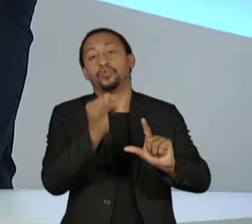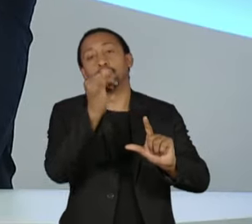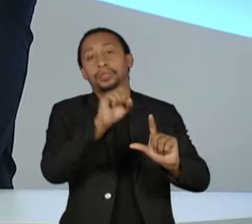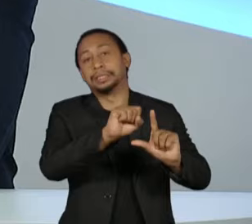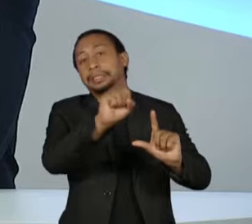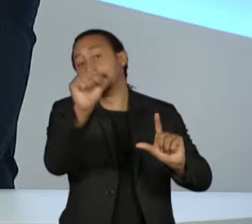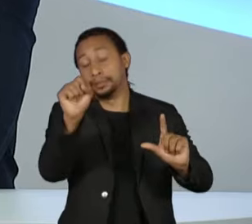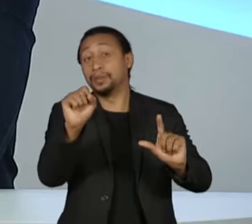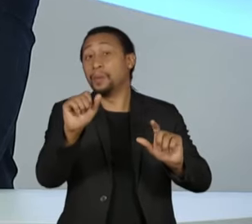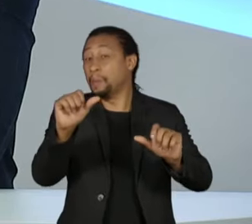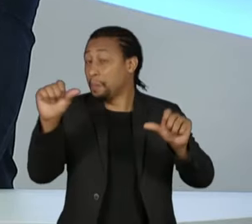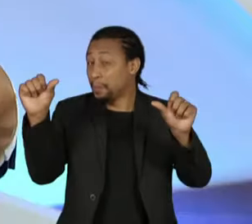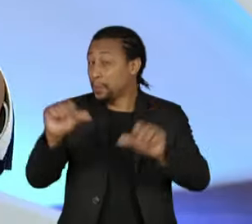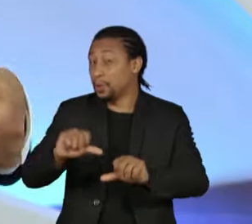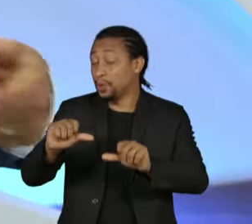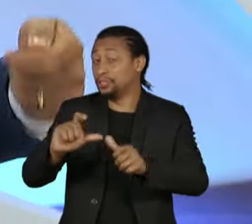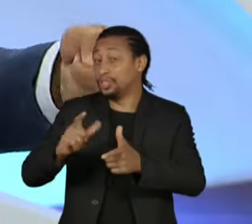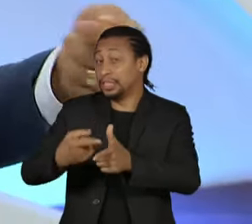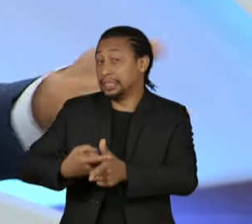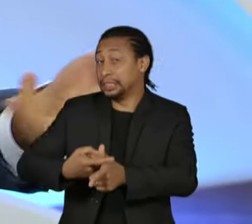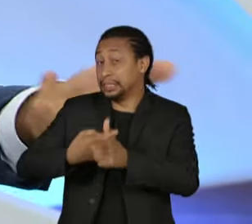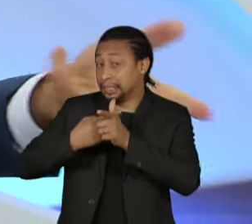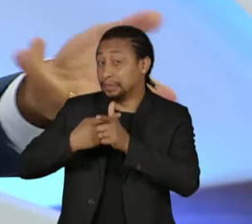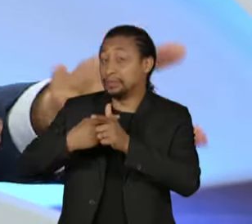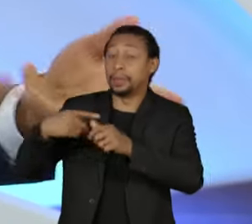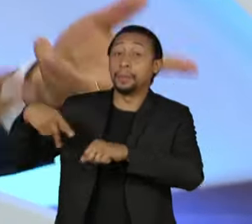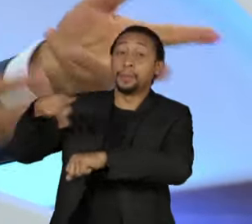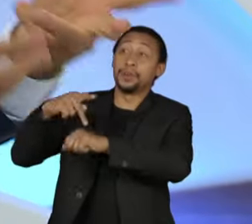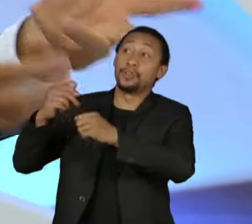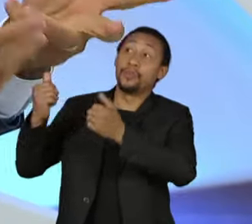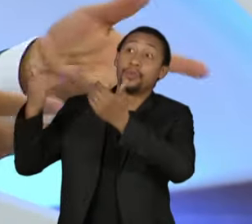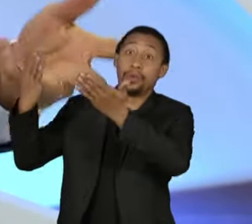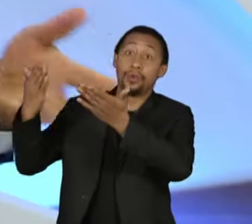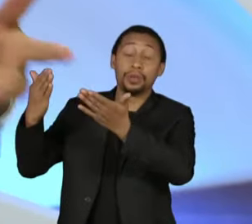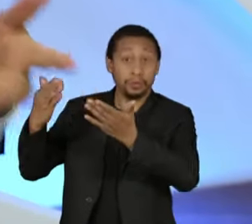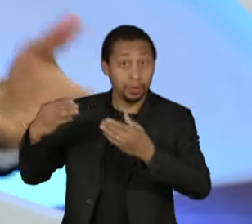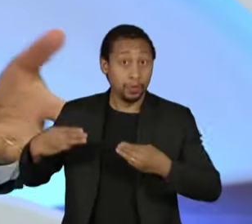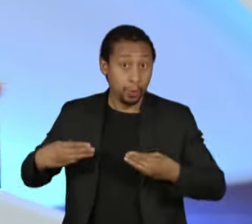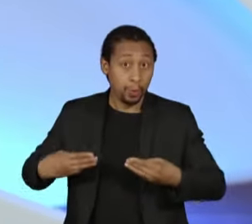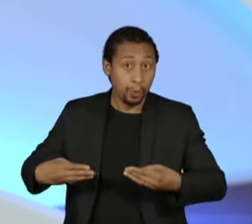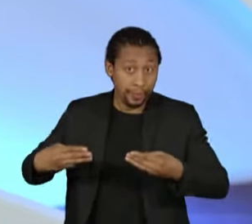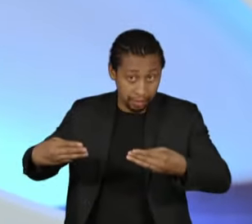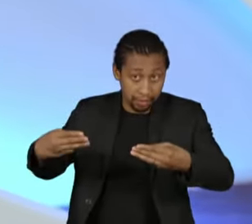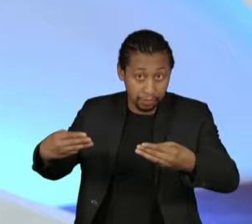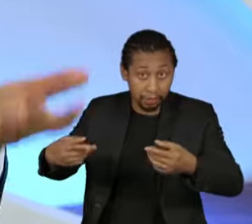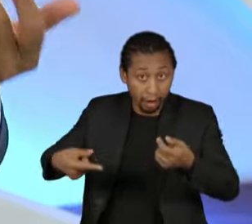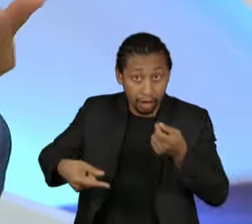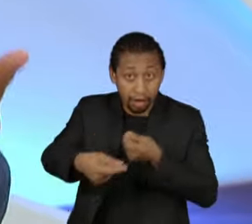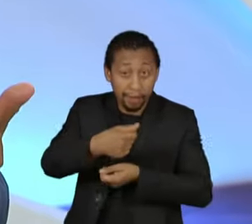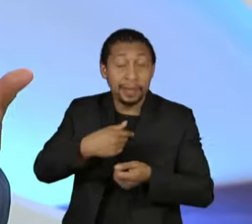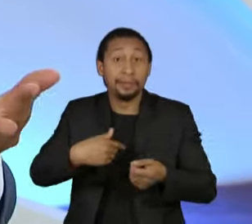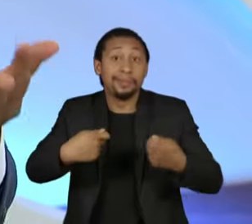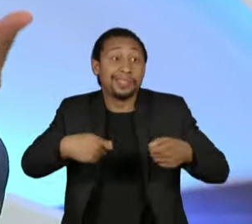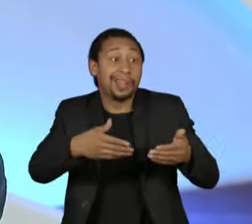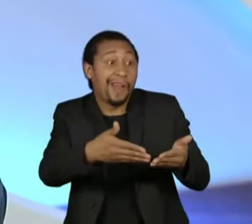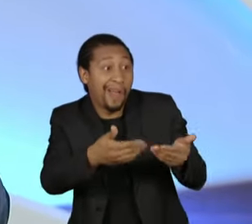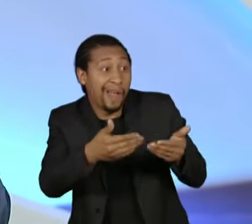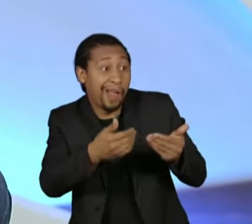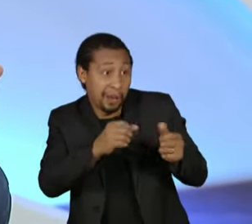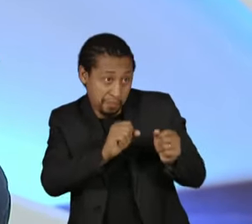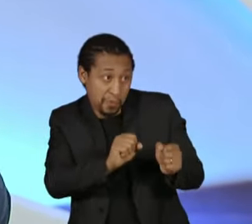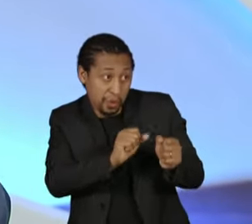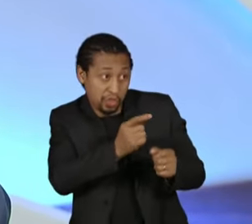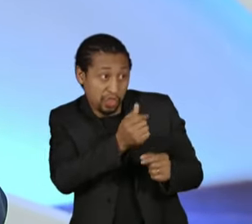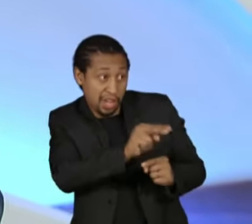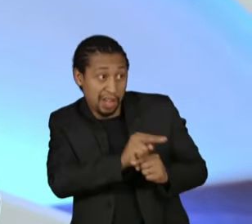dívida externa. Todo mês, o ministro tinha que, com o Pires na mão, pedir dinheiro ao Fundo Monetário Internacional. Pagou o Fundo Monetário,